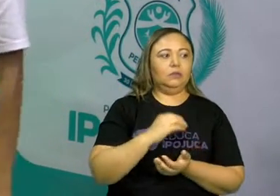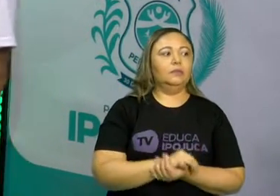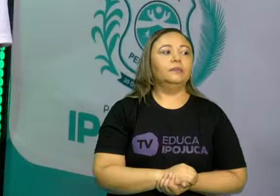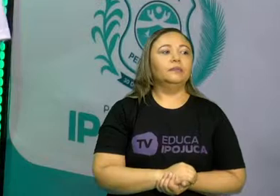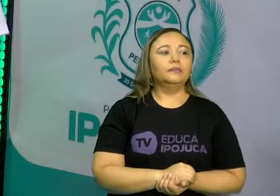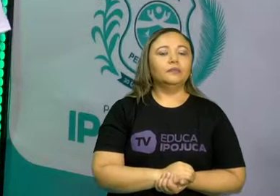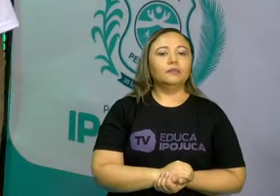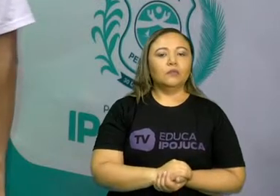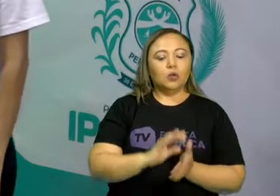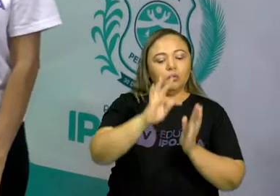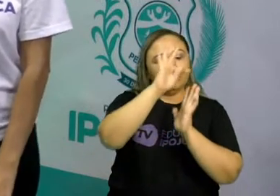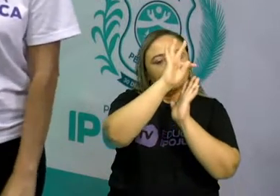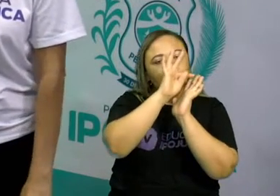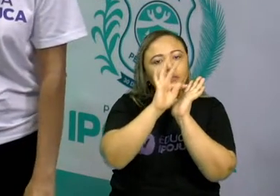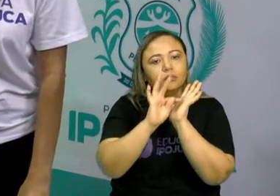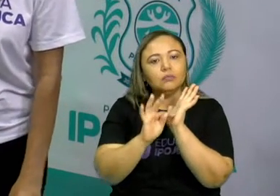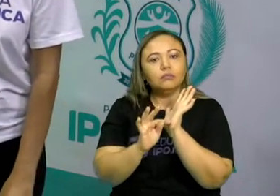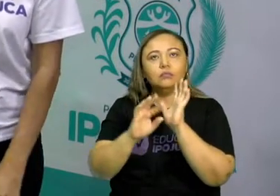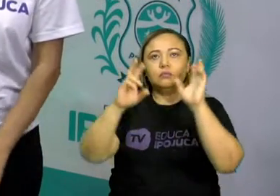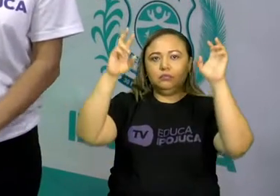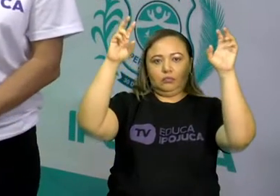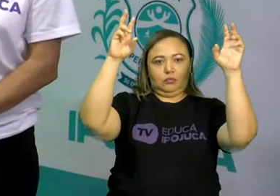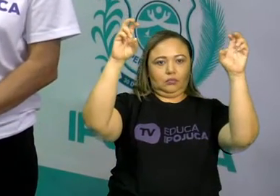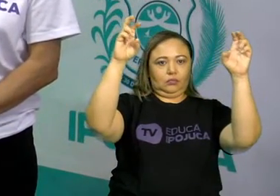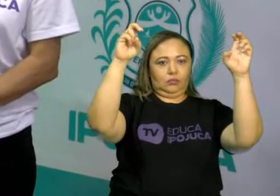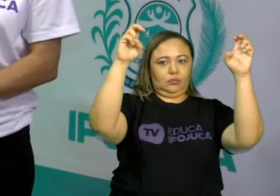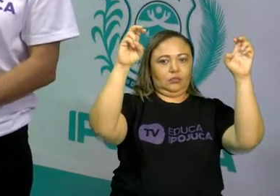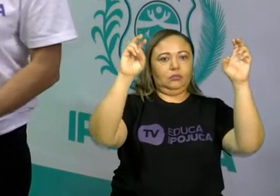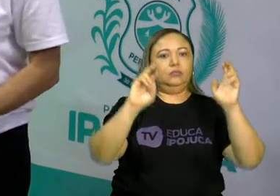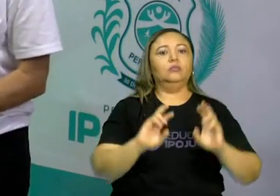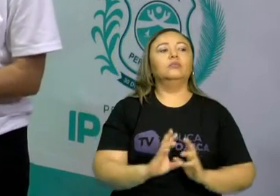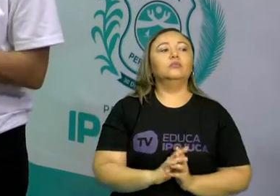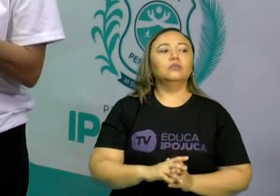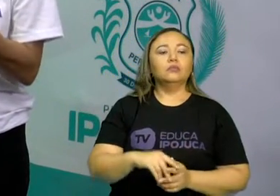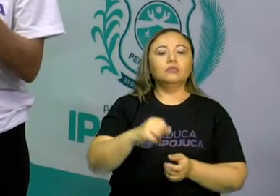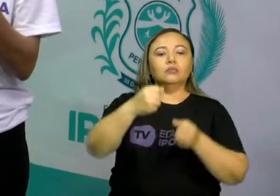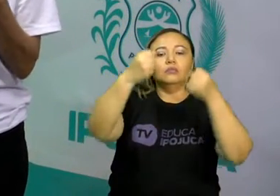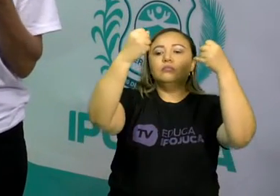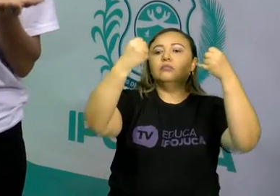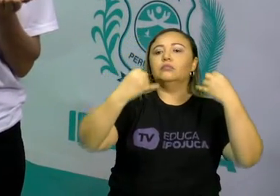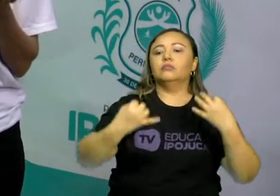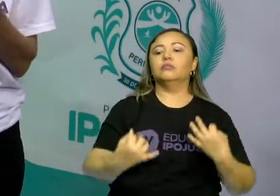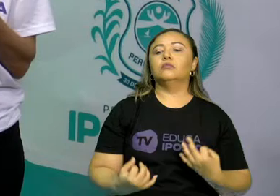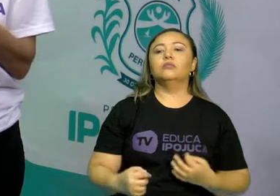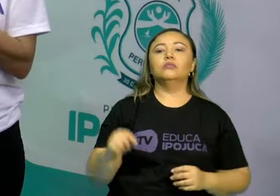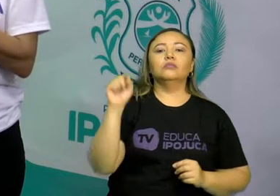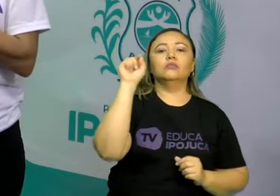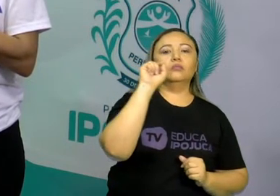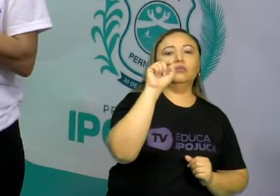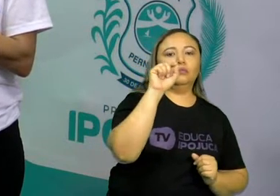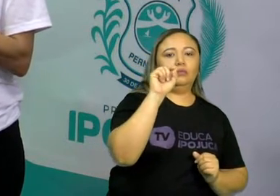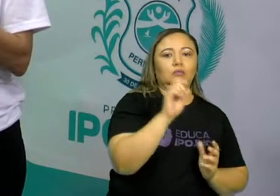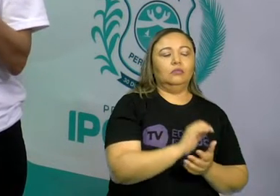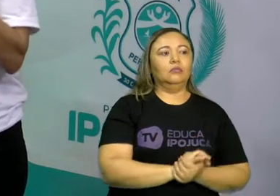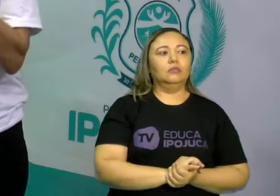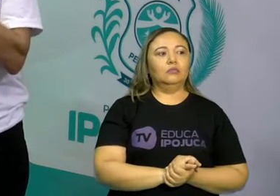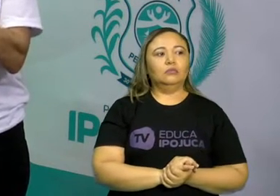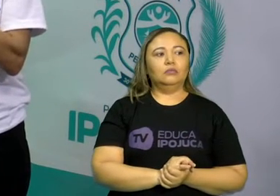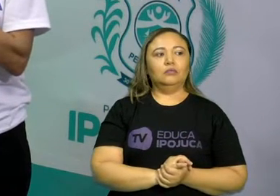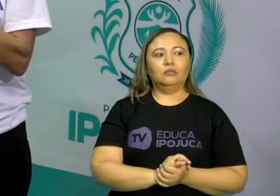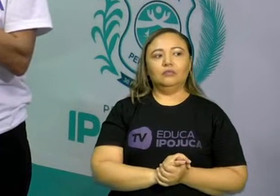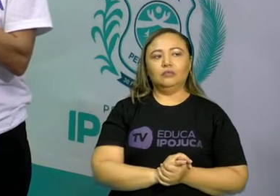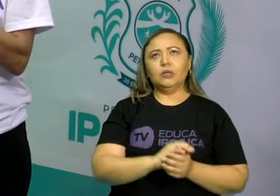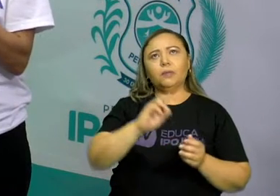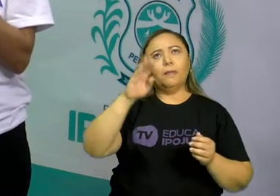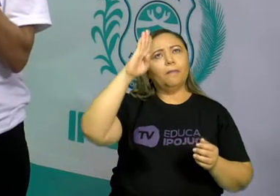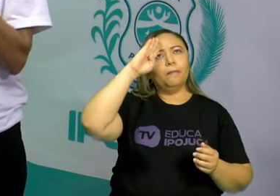O texto, o tema do texto, fala sobre o quê? Qual é o tema